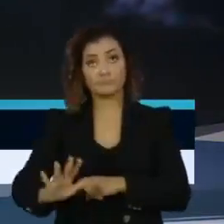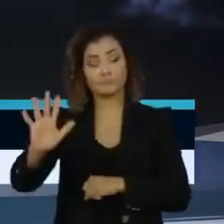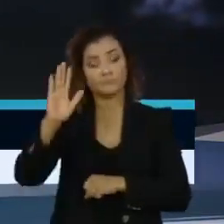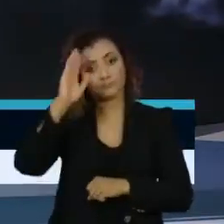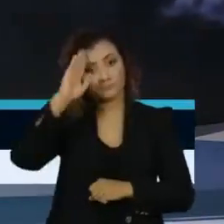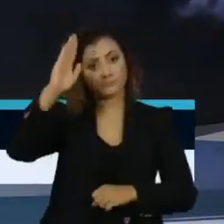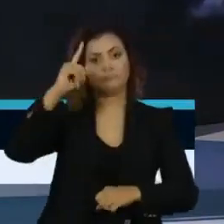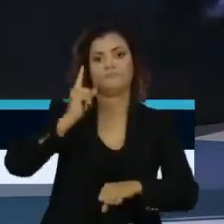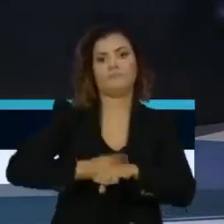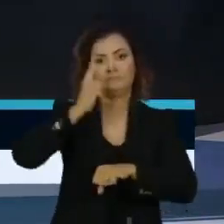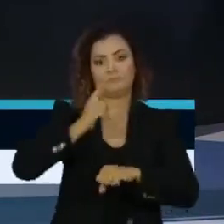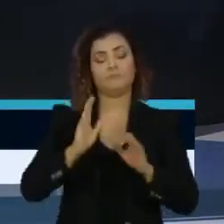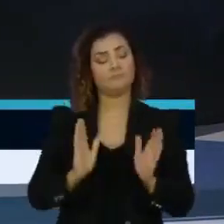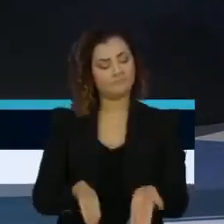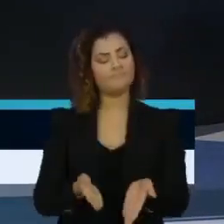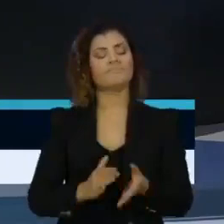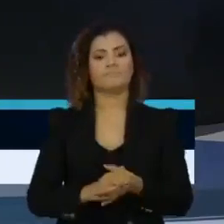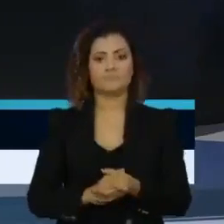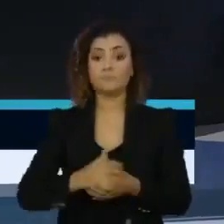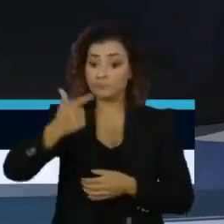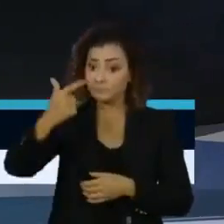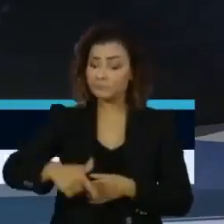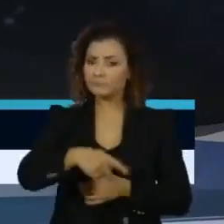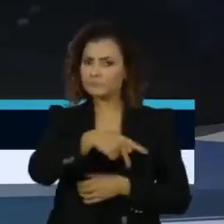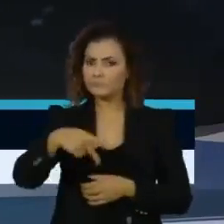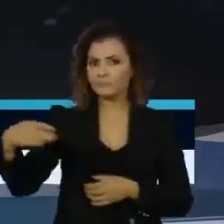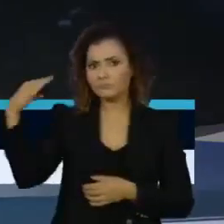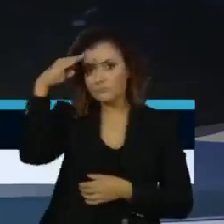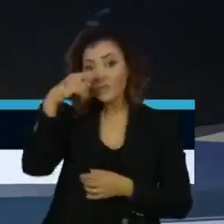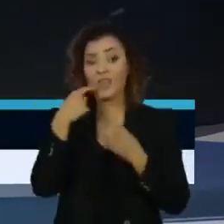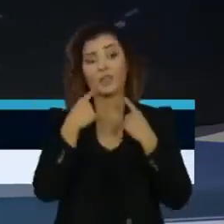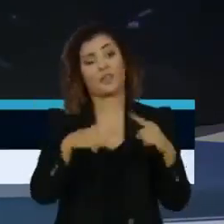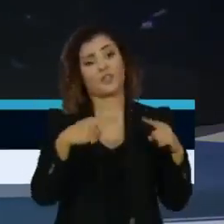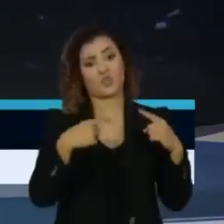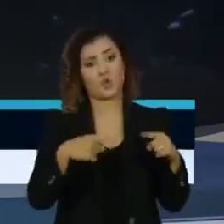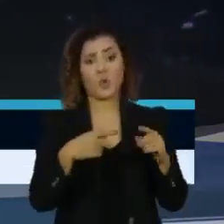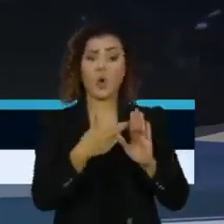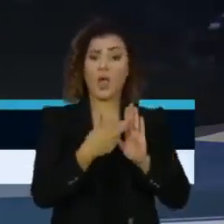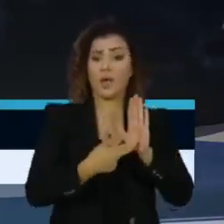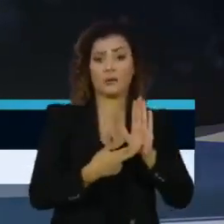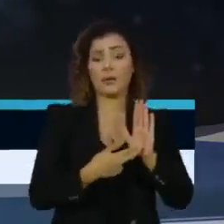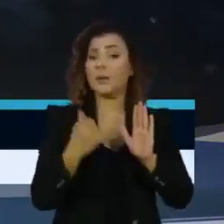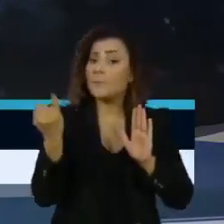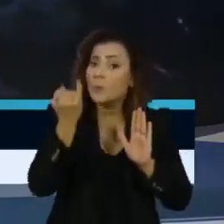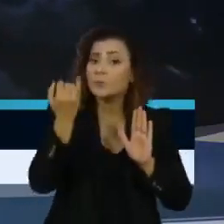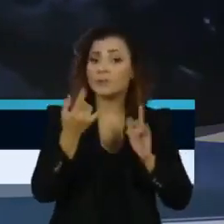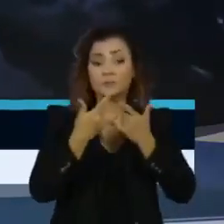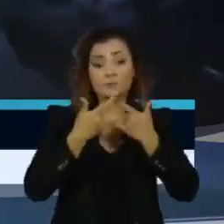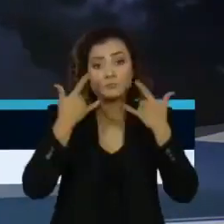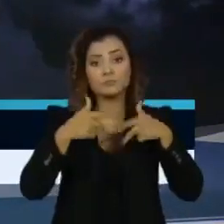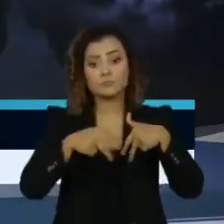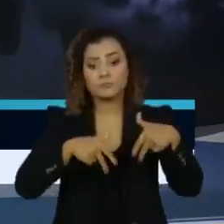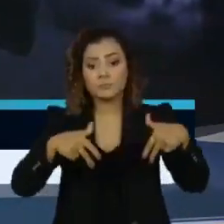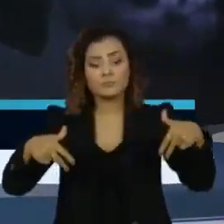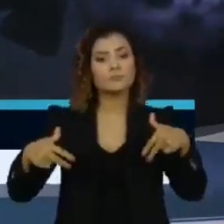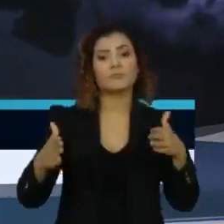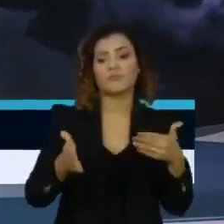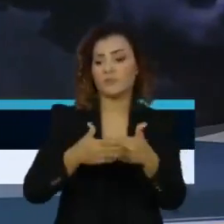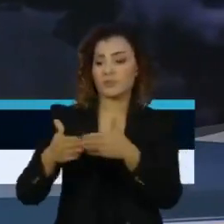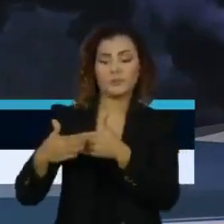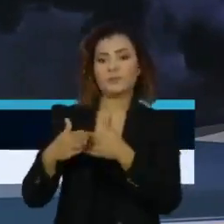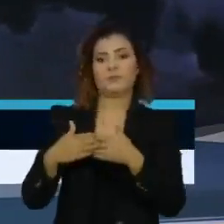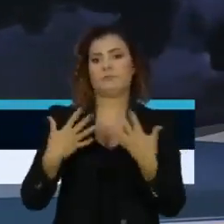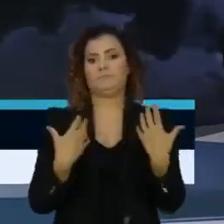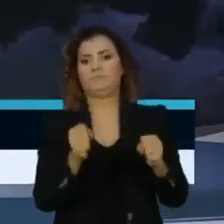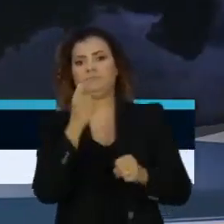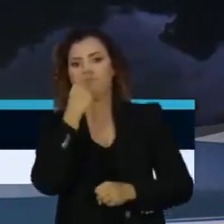recorte. Mesmo assim, outra vez o presidente Jair Bolsonaro criticou medidas consideradas efetivas no combate à doença, como o